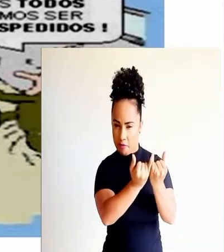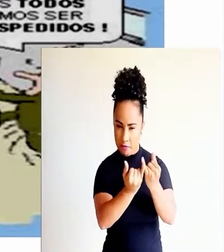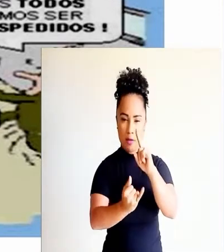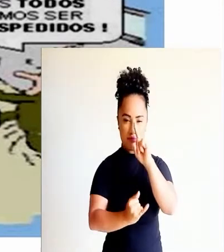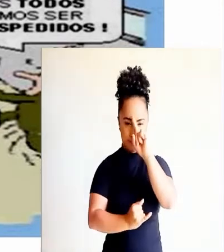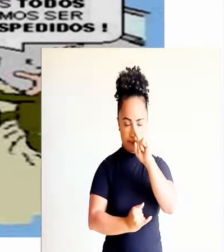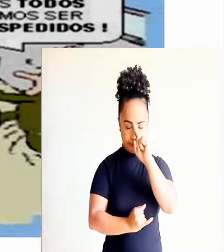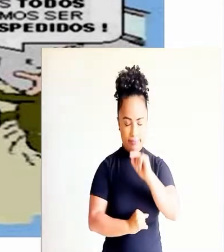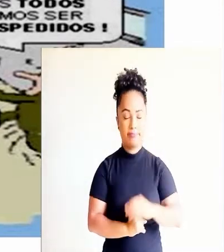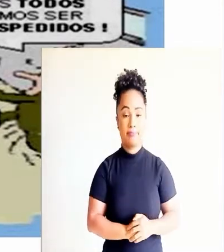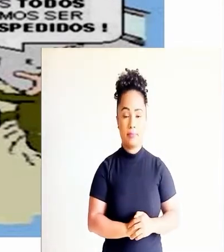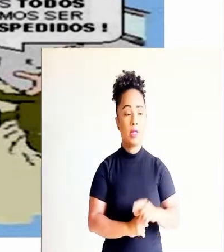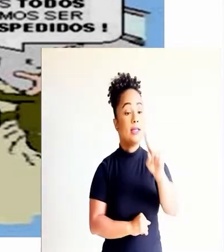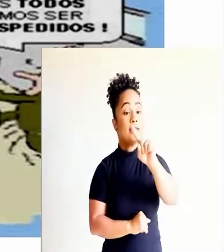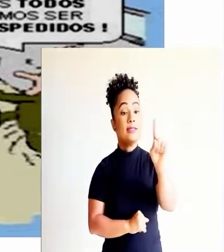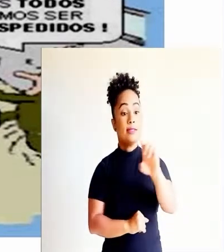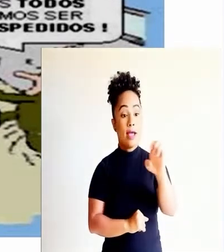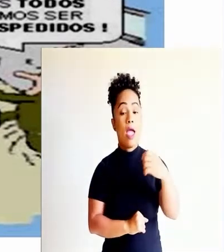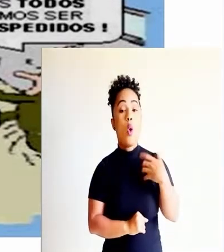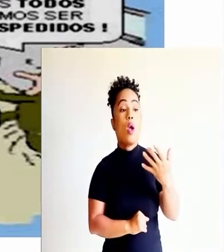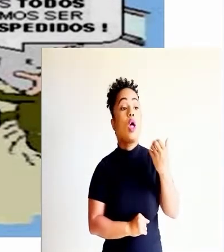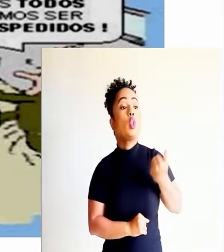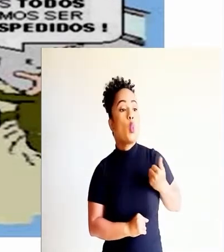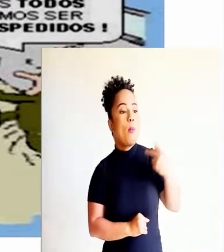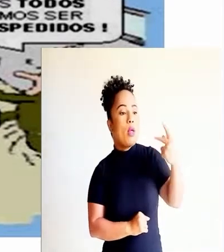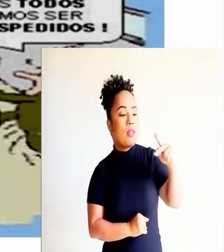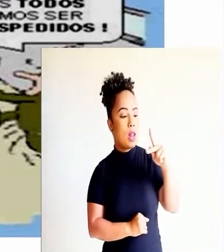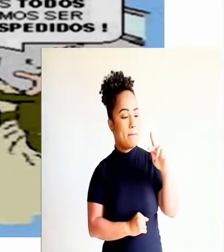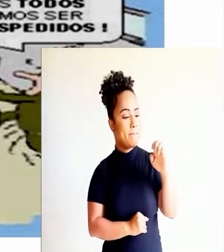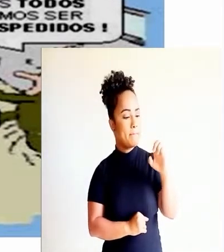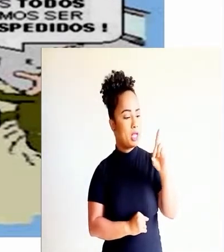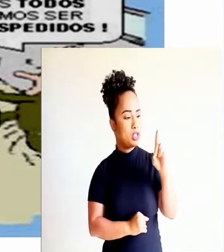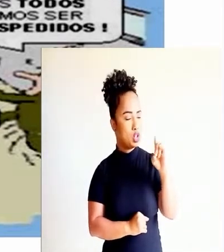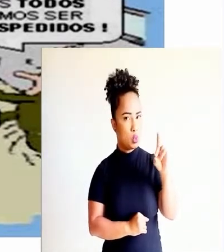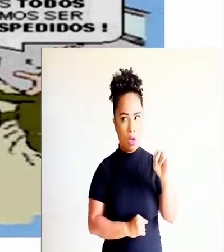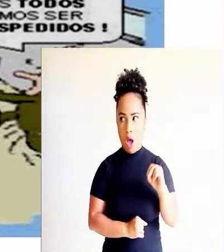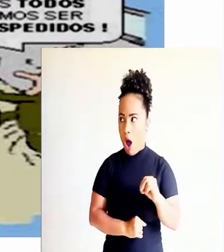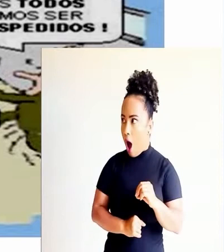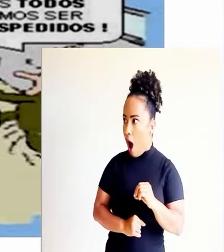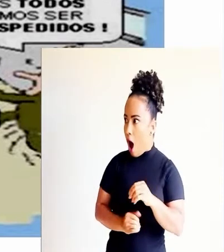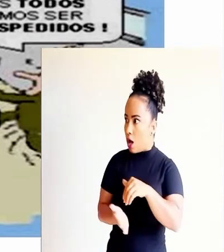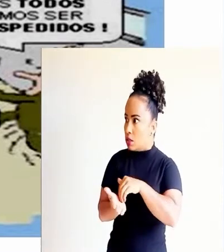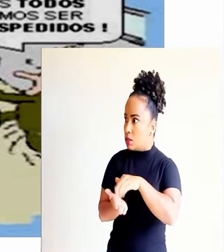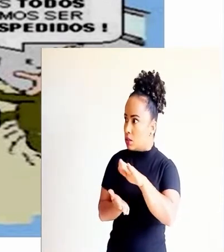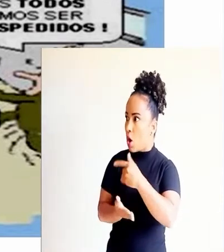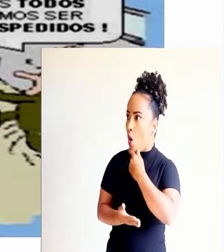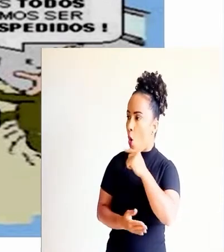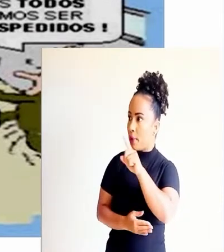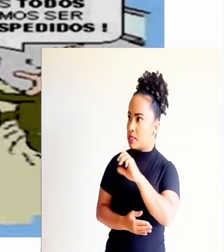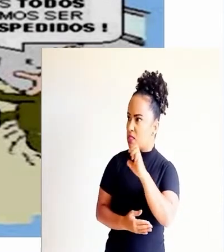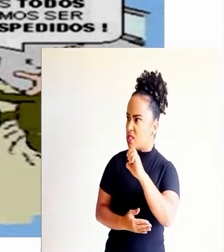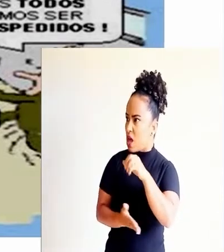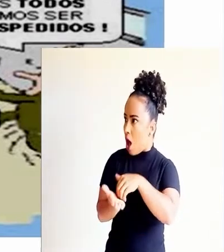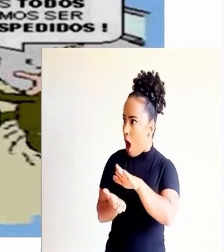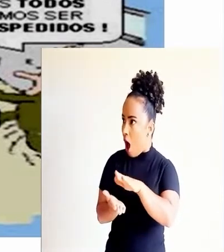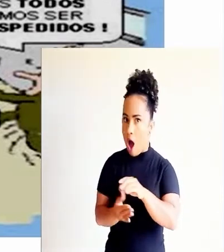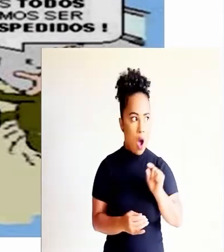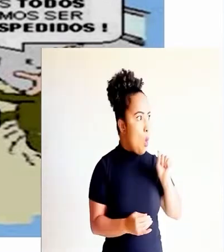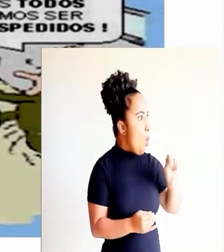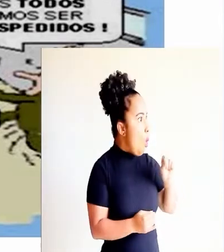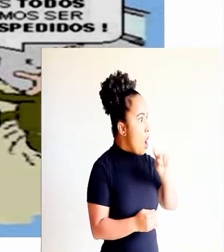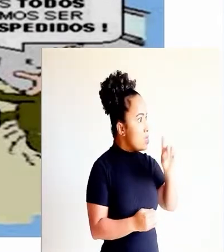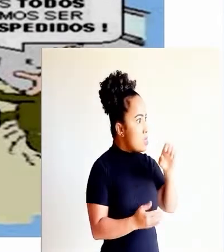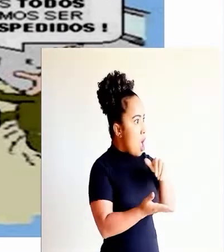poder de um boato. Zé, quero o número despedido. Despedido? O Zé?